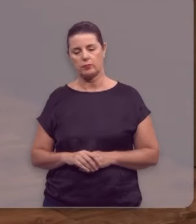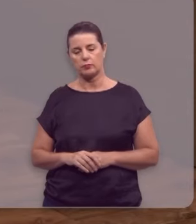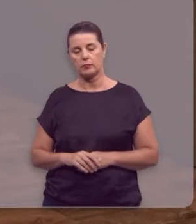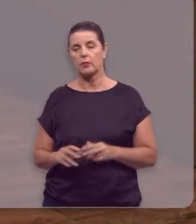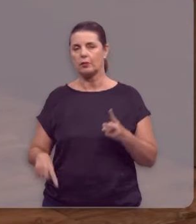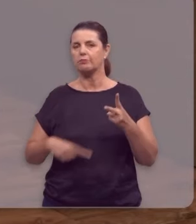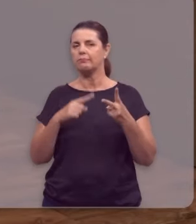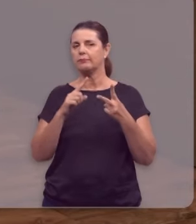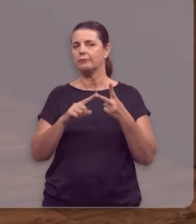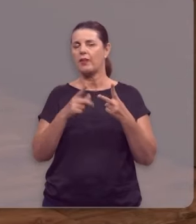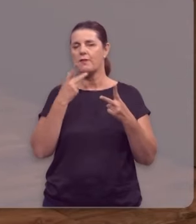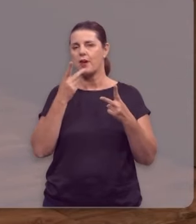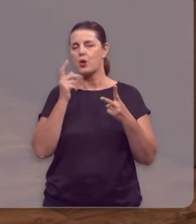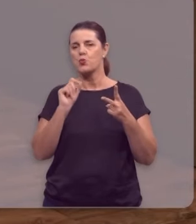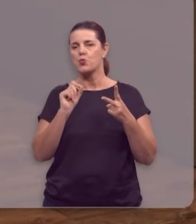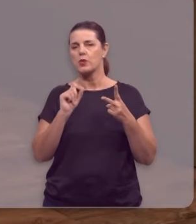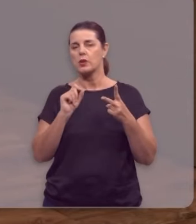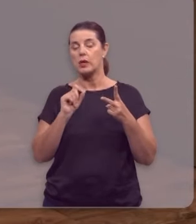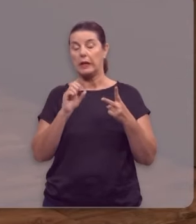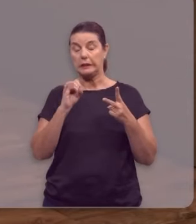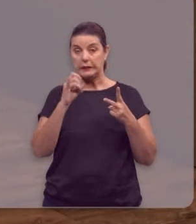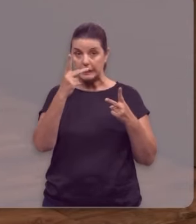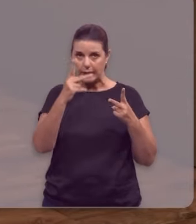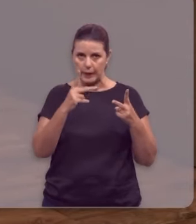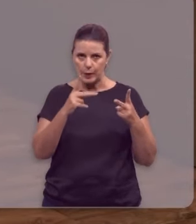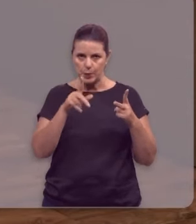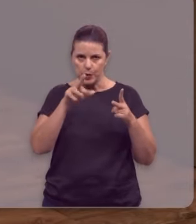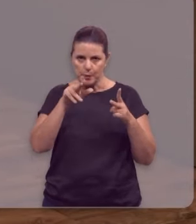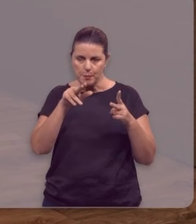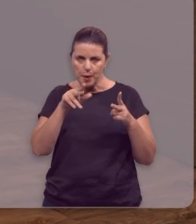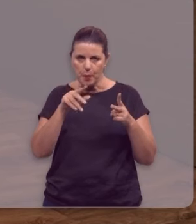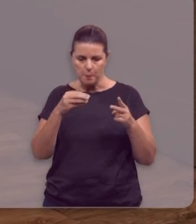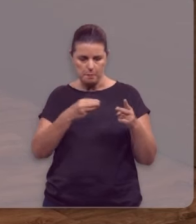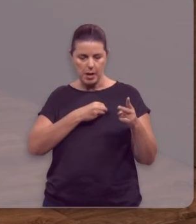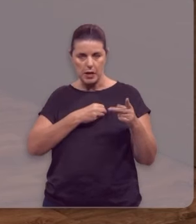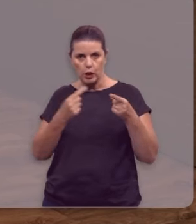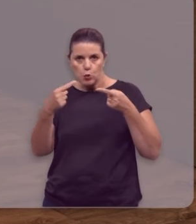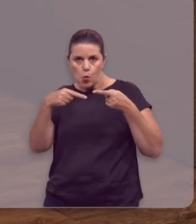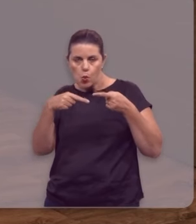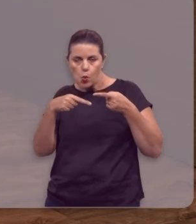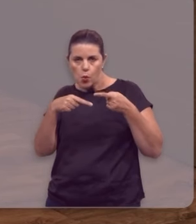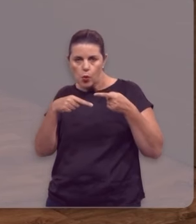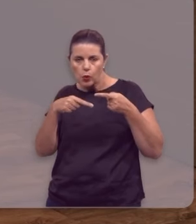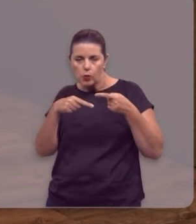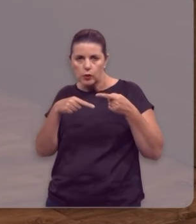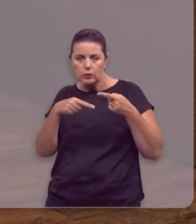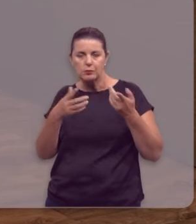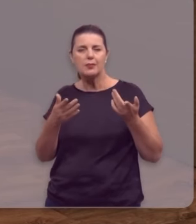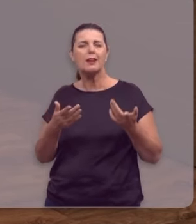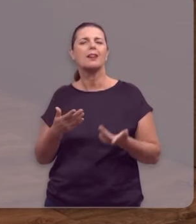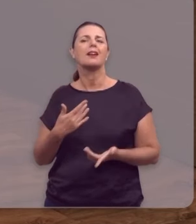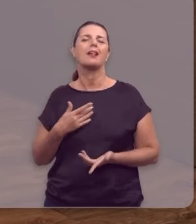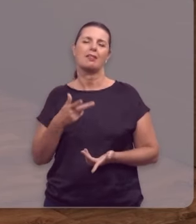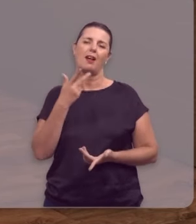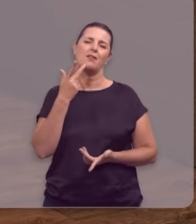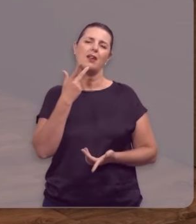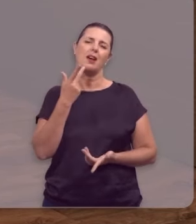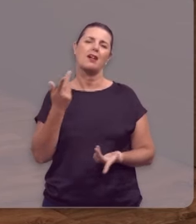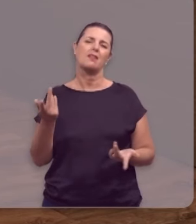Segunda coisa, ele diz assim, se teu irmão pecar contra ti, ou seja, ele está